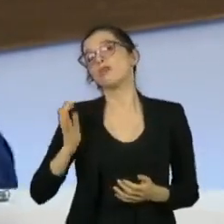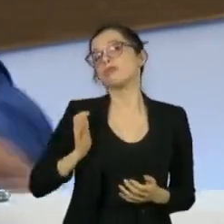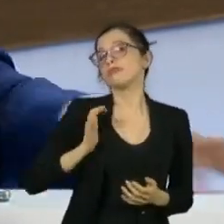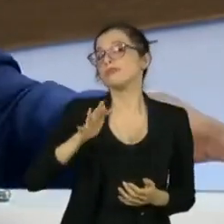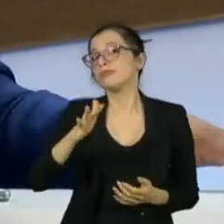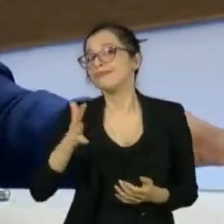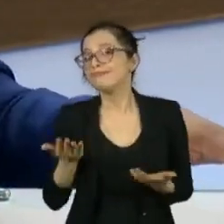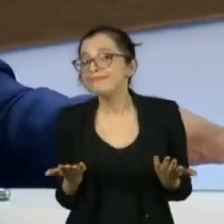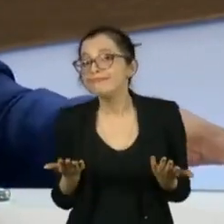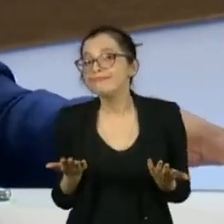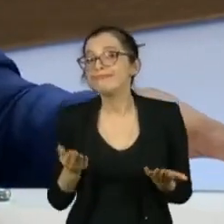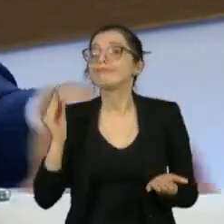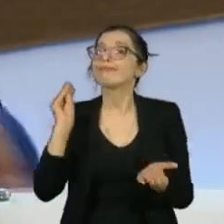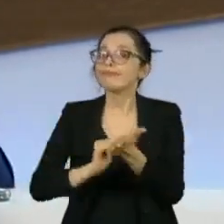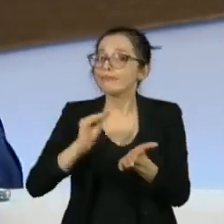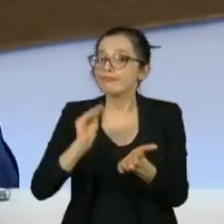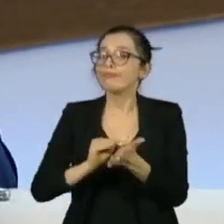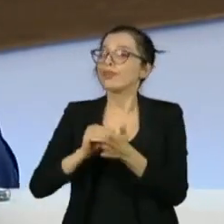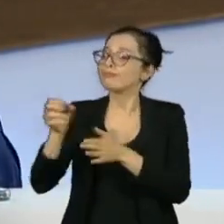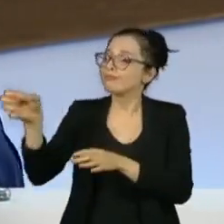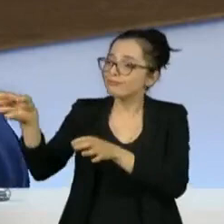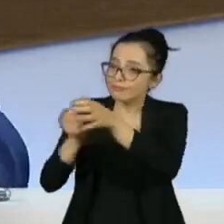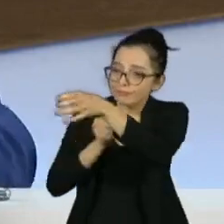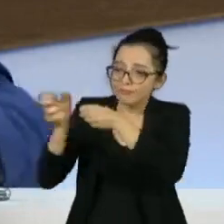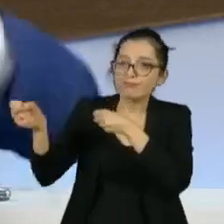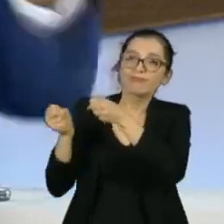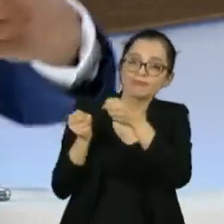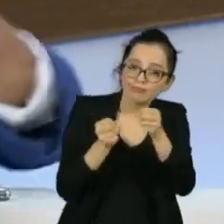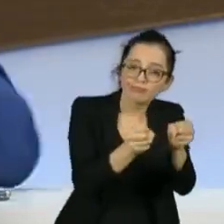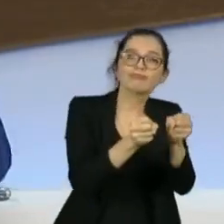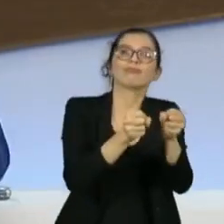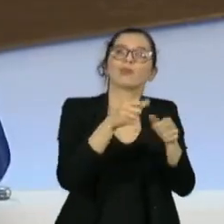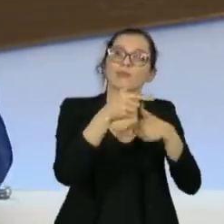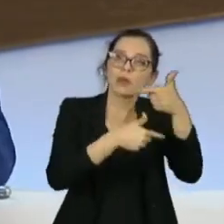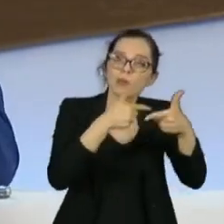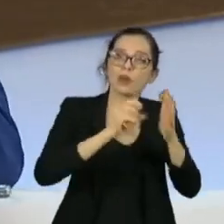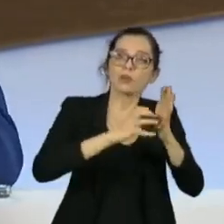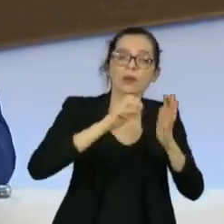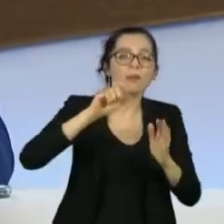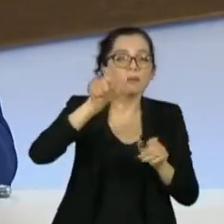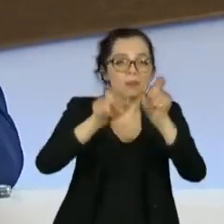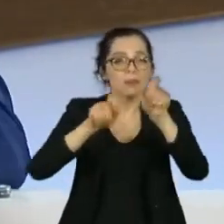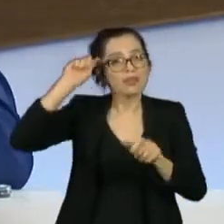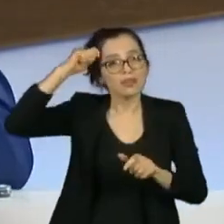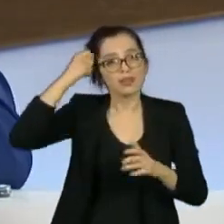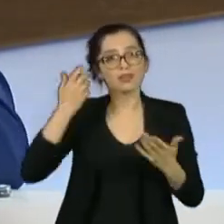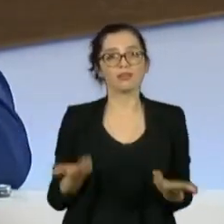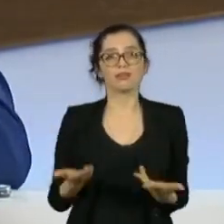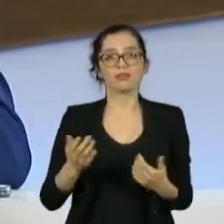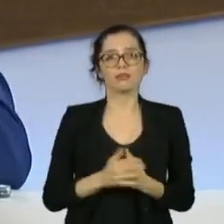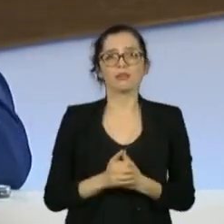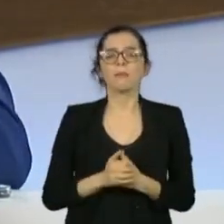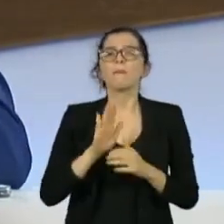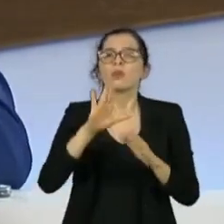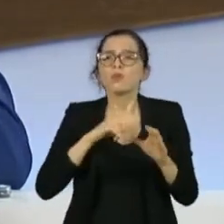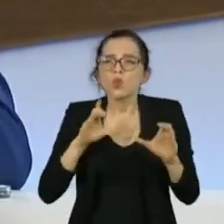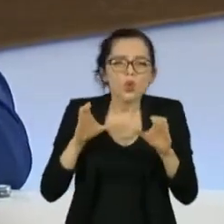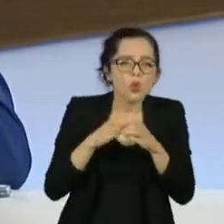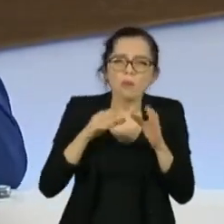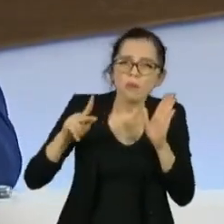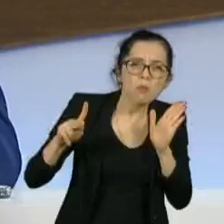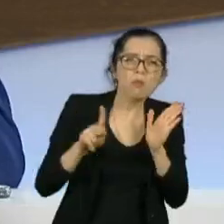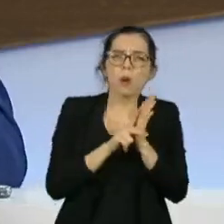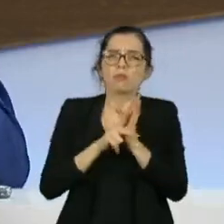Os grupos muitas vezes se dividem, muitas vezes brigam entre si e ficam sendo pautados por esses grupos. Na sua visão, do ponto de